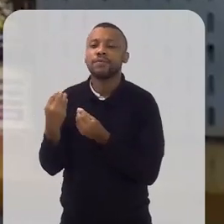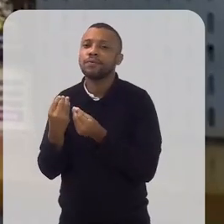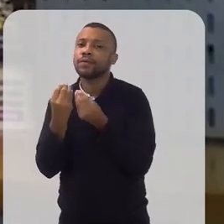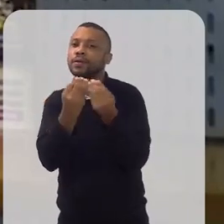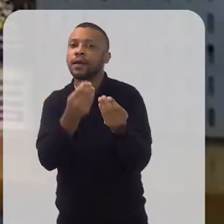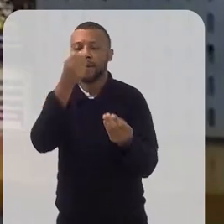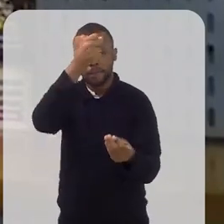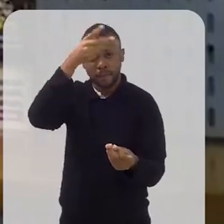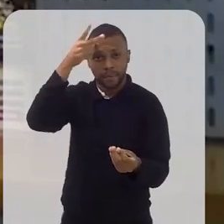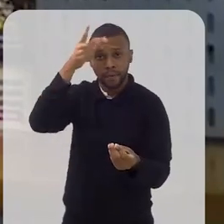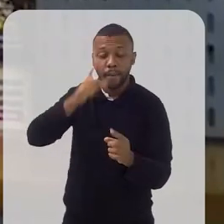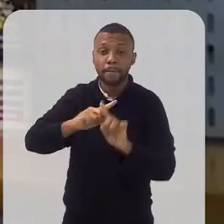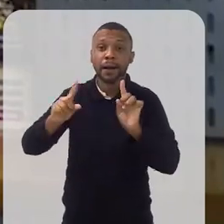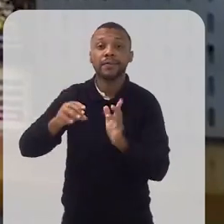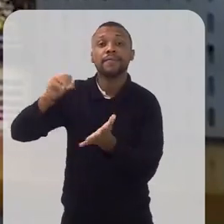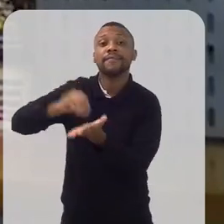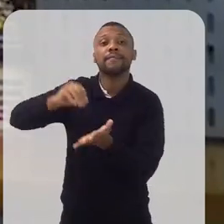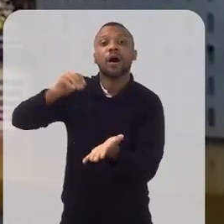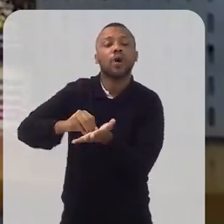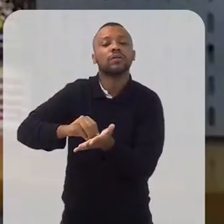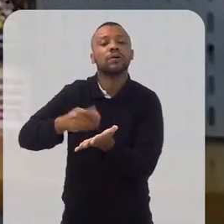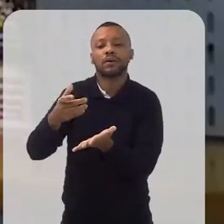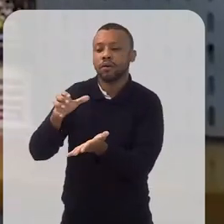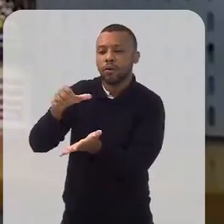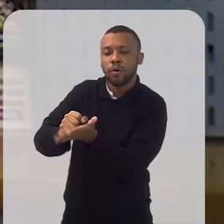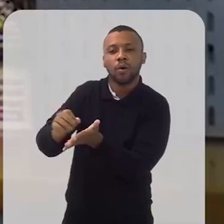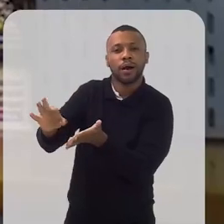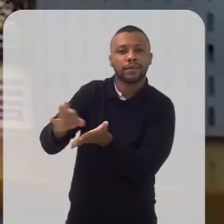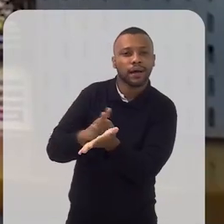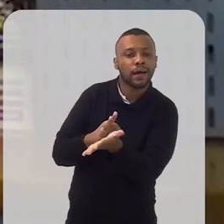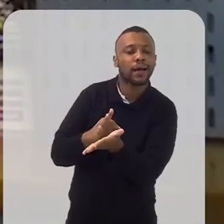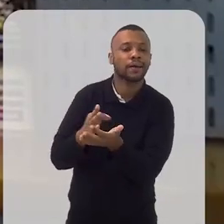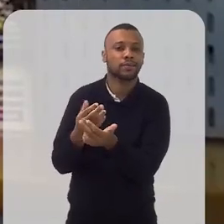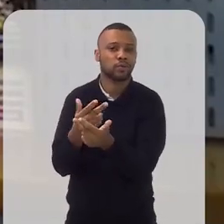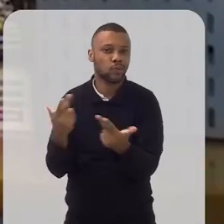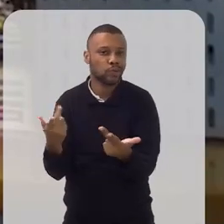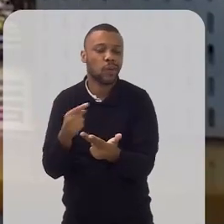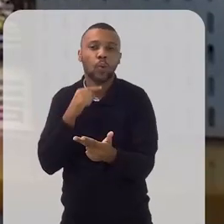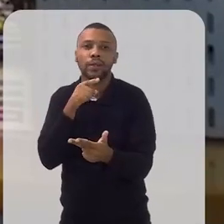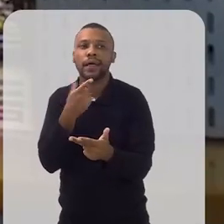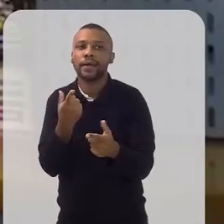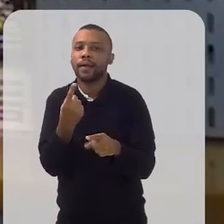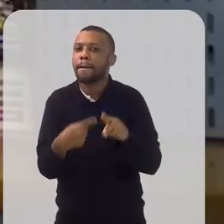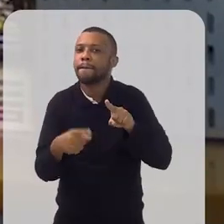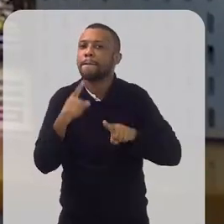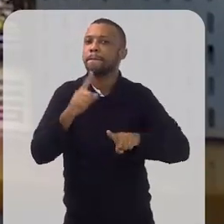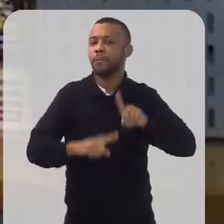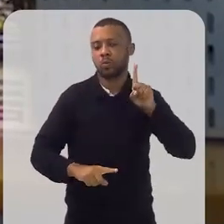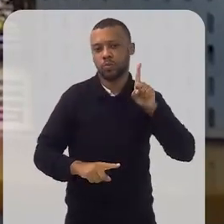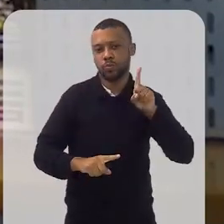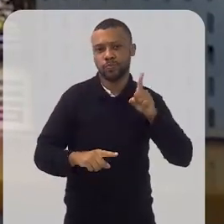não têm cadastro ou não conseguem, de alguma forma, furar essas barreiras. Então, isso amplia esse isolamento.